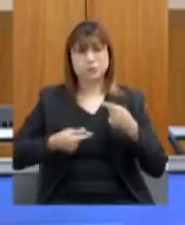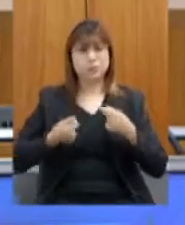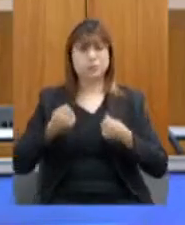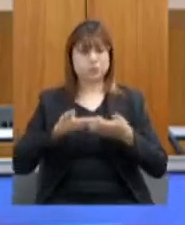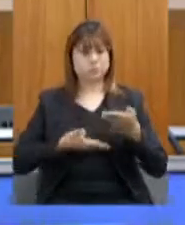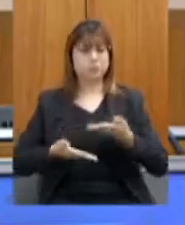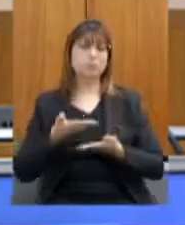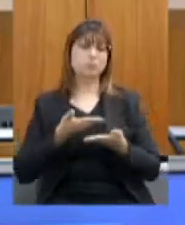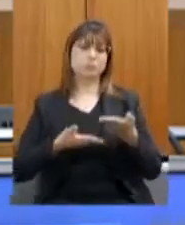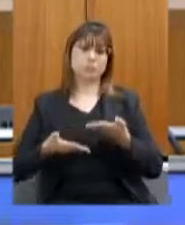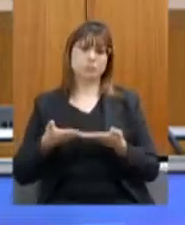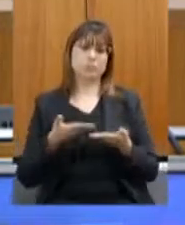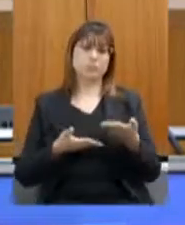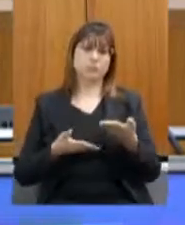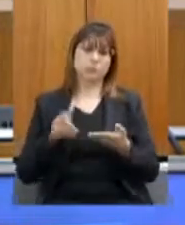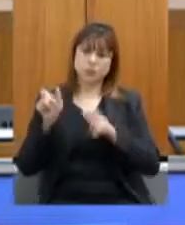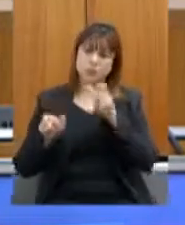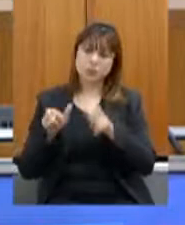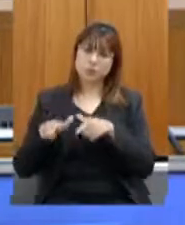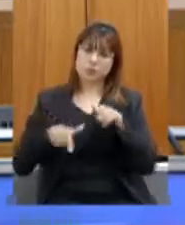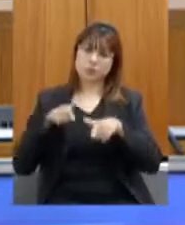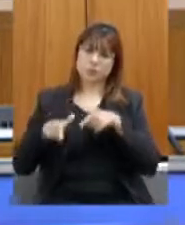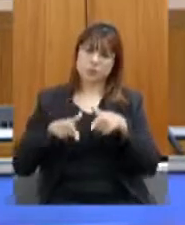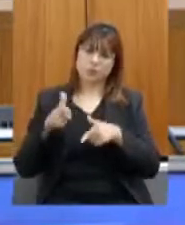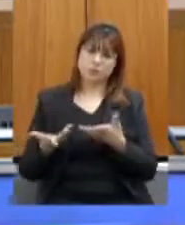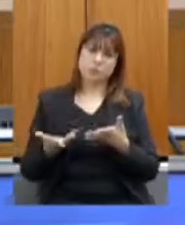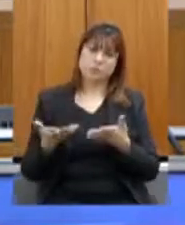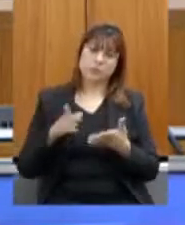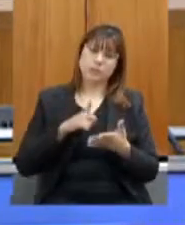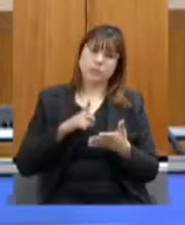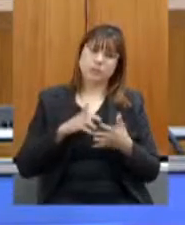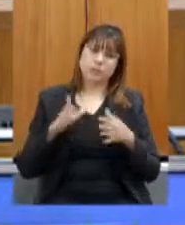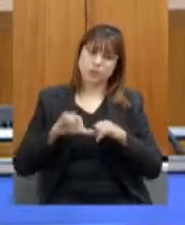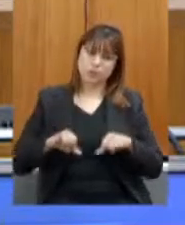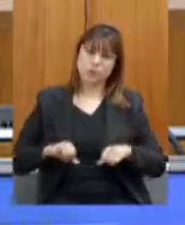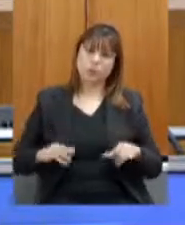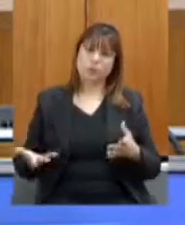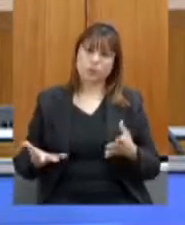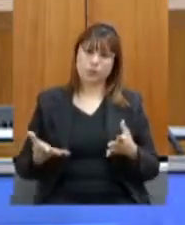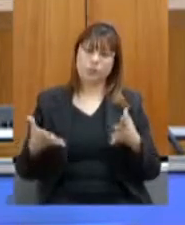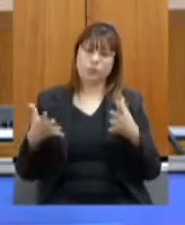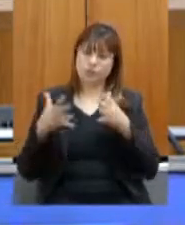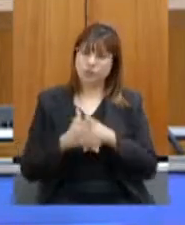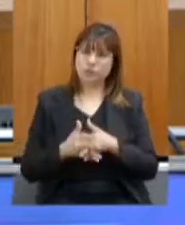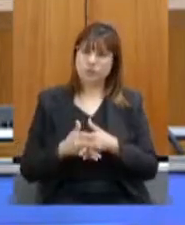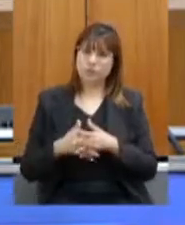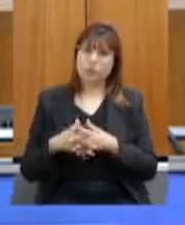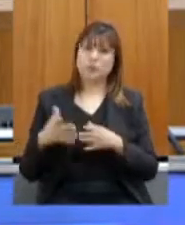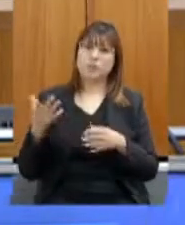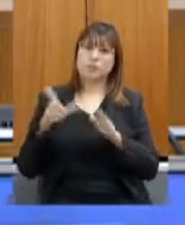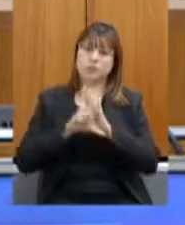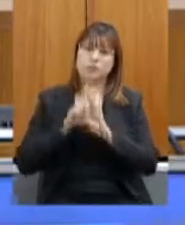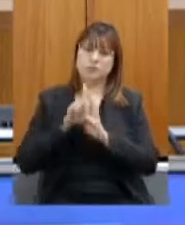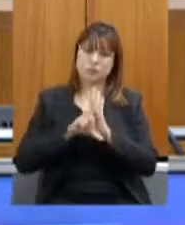argo com quem sofre os impactos da legislação e por isso eu conto muito